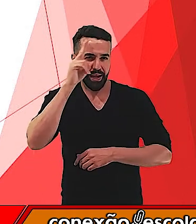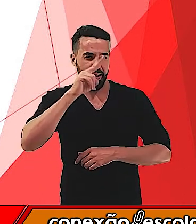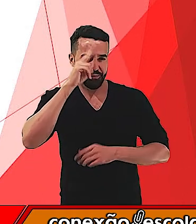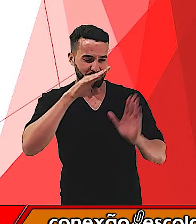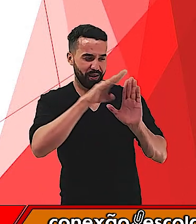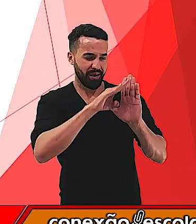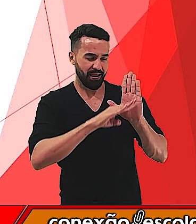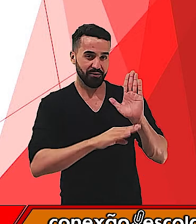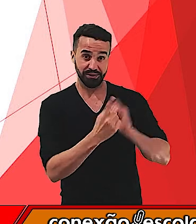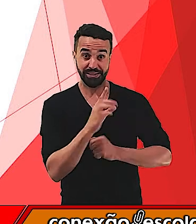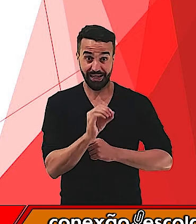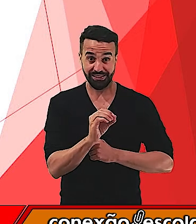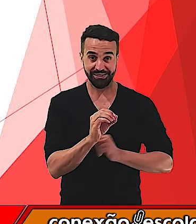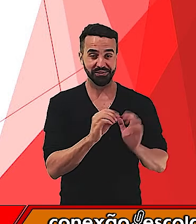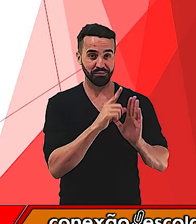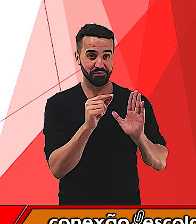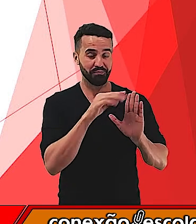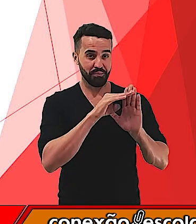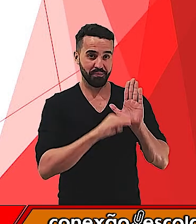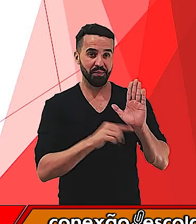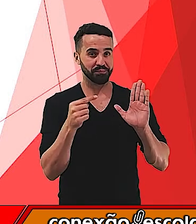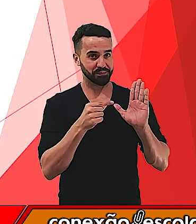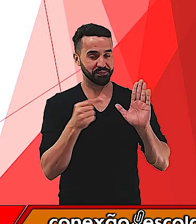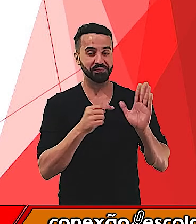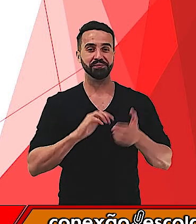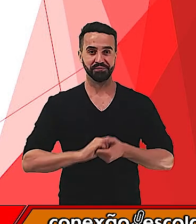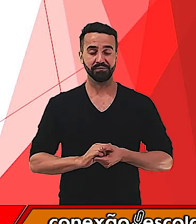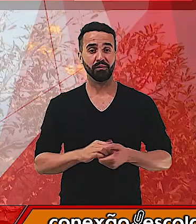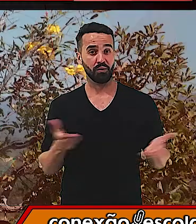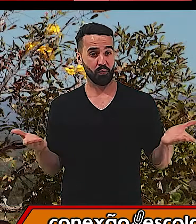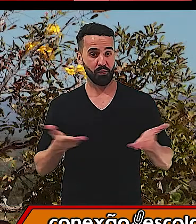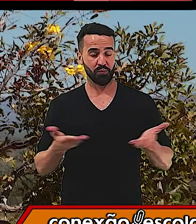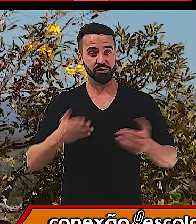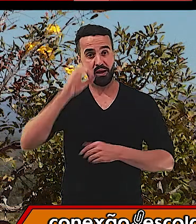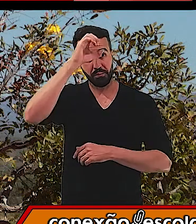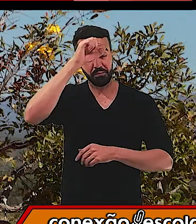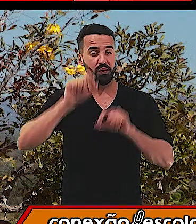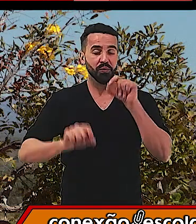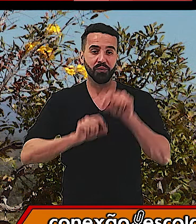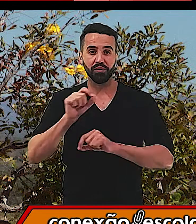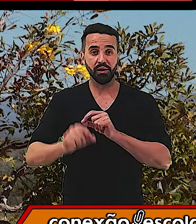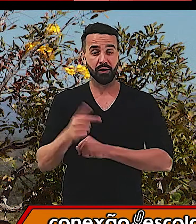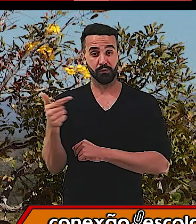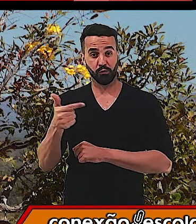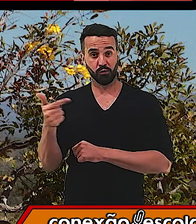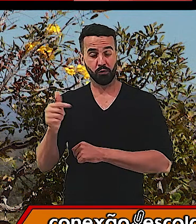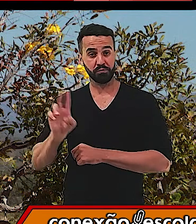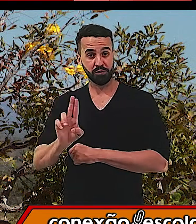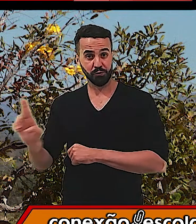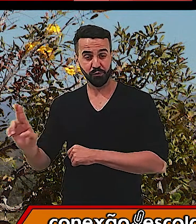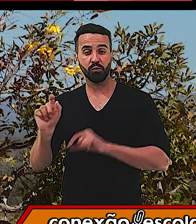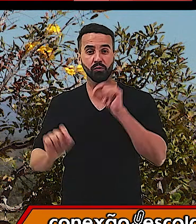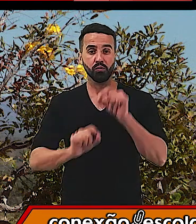de sobrenomes, tudo bem? Olha só, hoje nós aprendemos que os sobrenomes foram criados